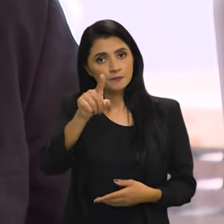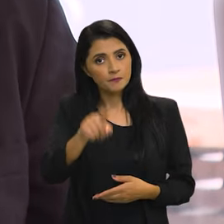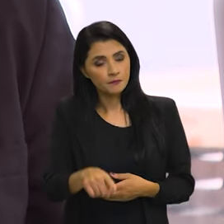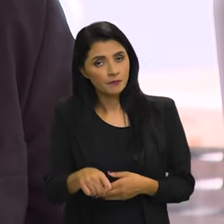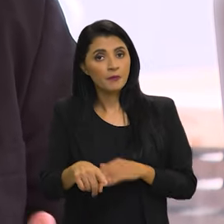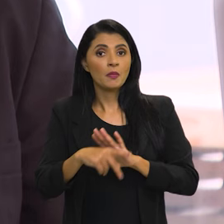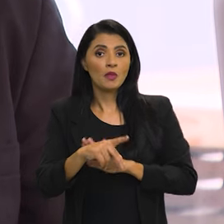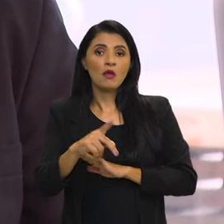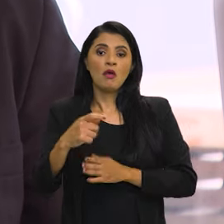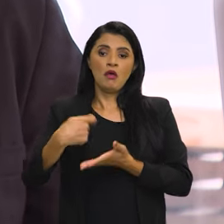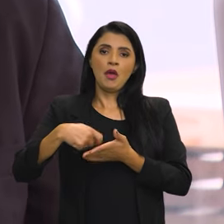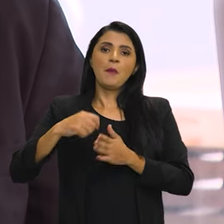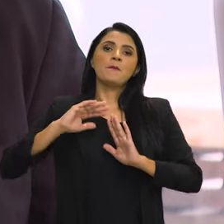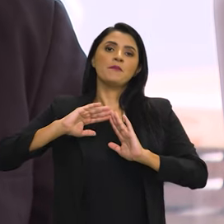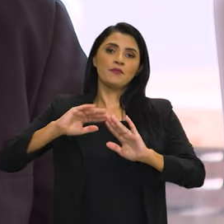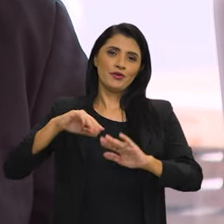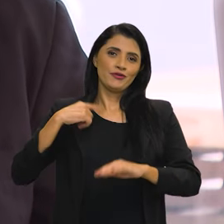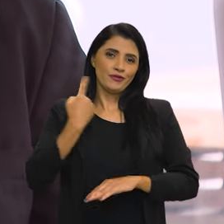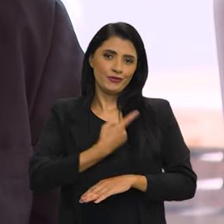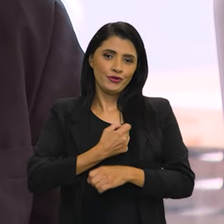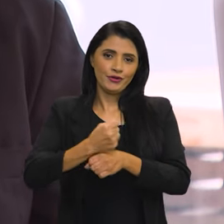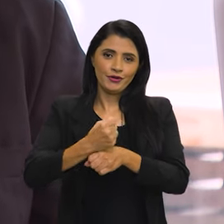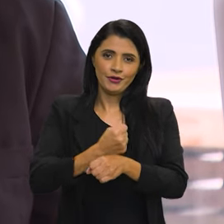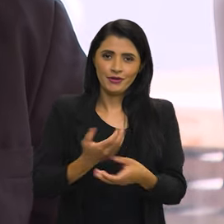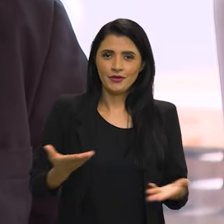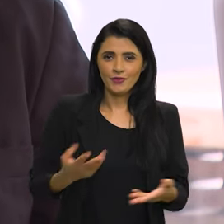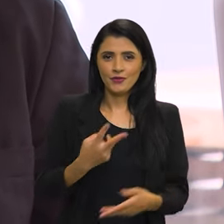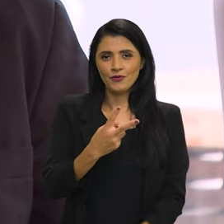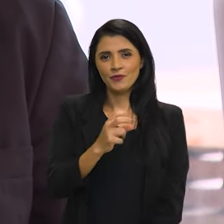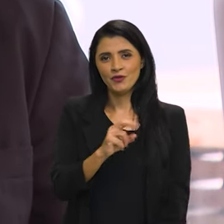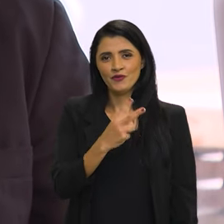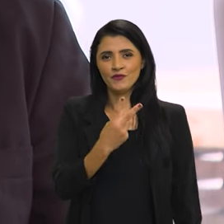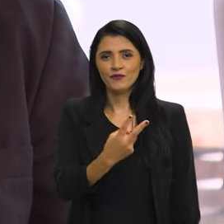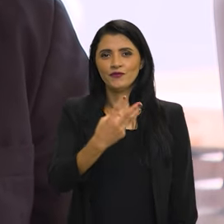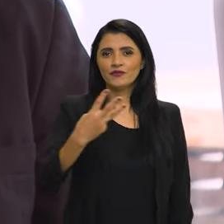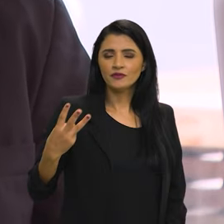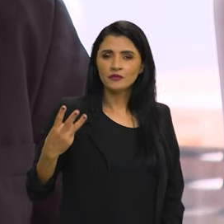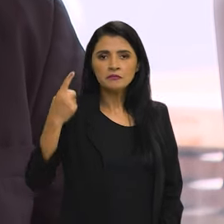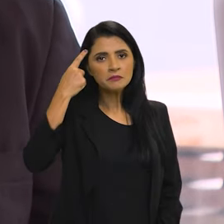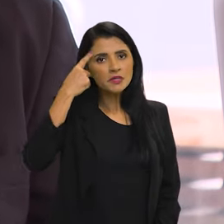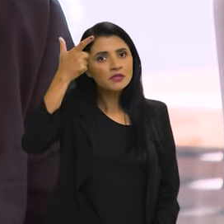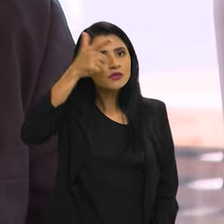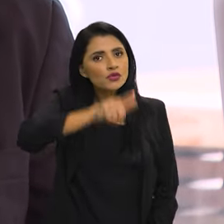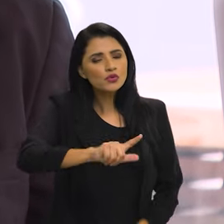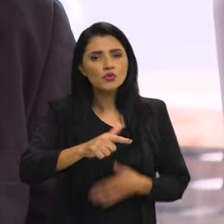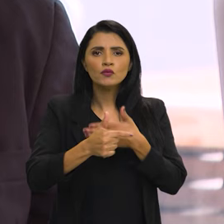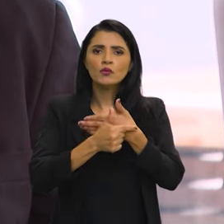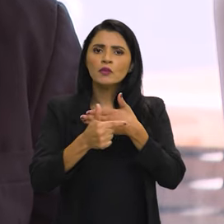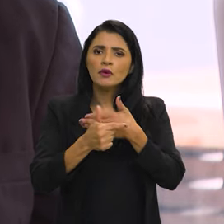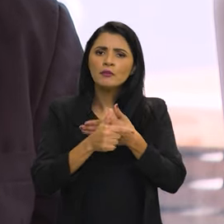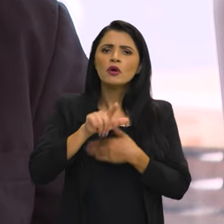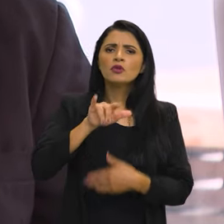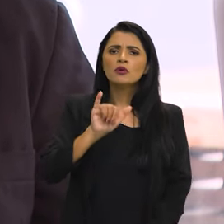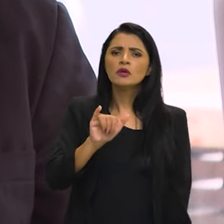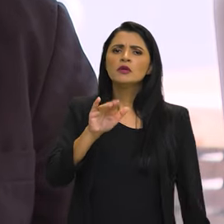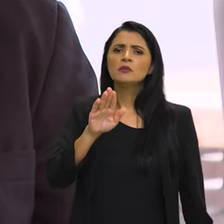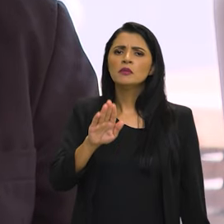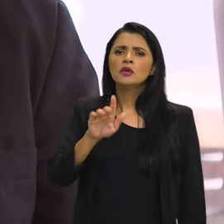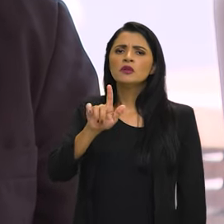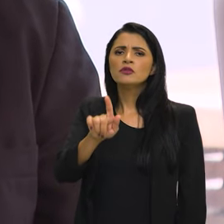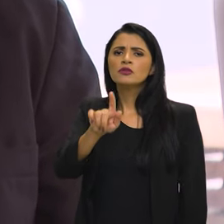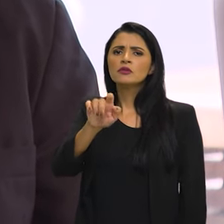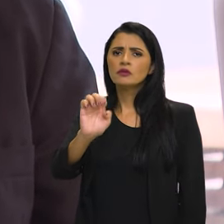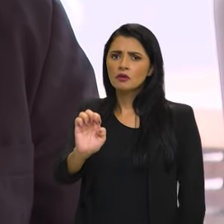isso está nos exigindo, atualmente, nesse ano de 2023, um repensar sobre o papel do IBGE.